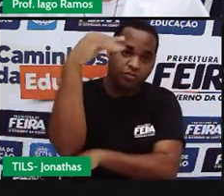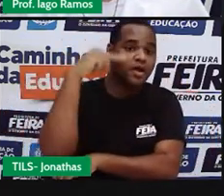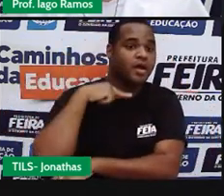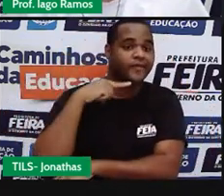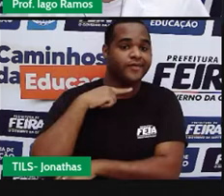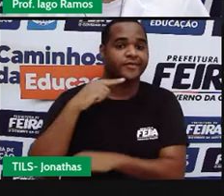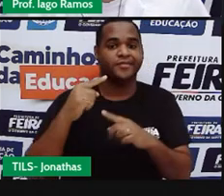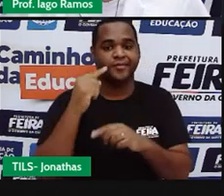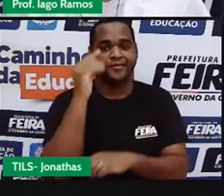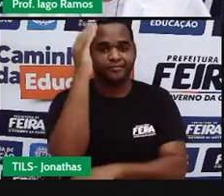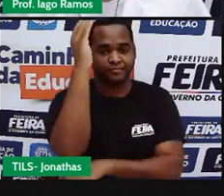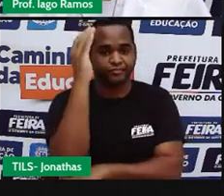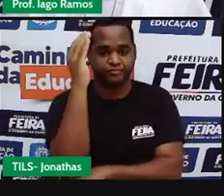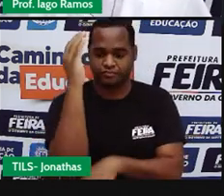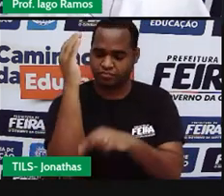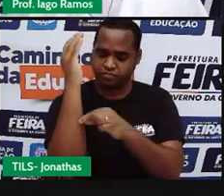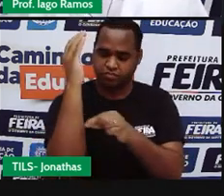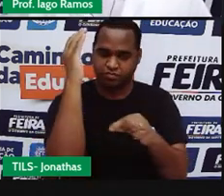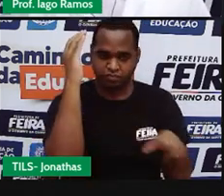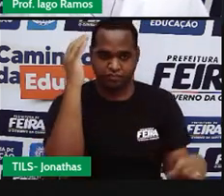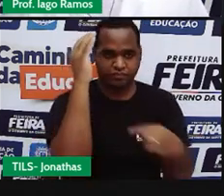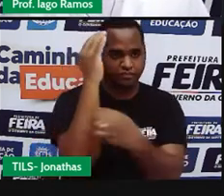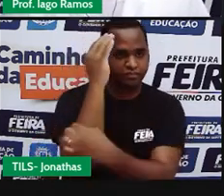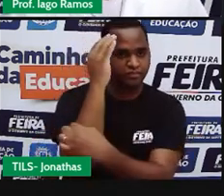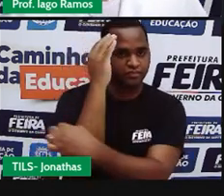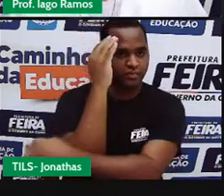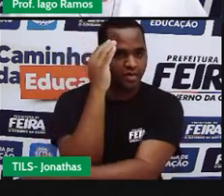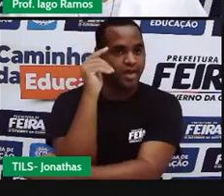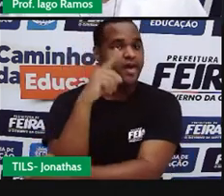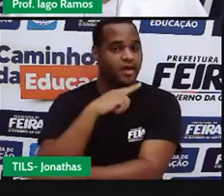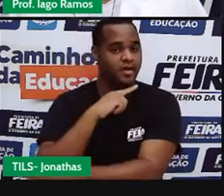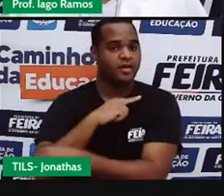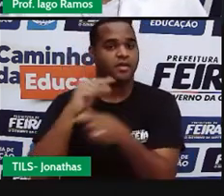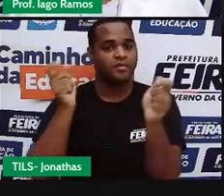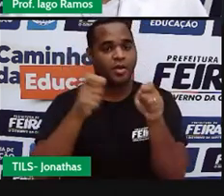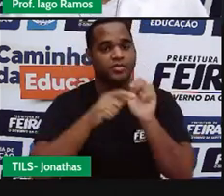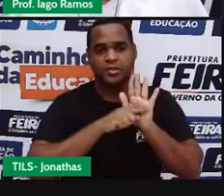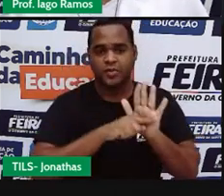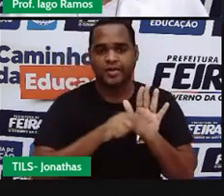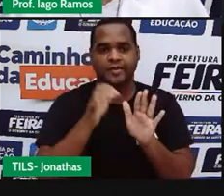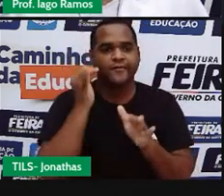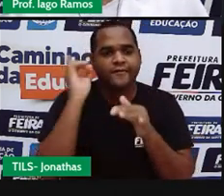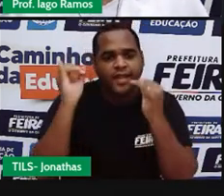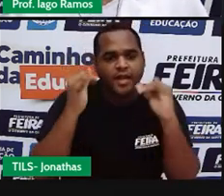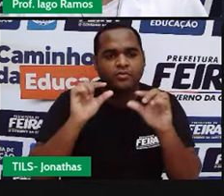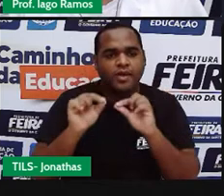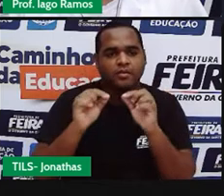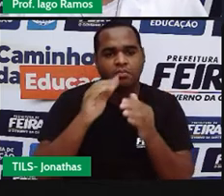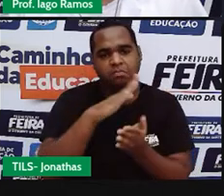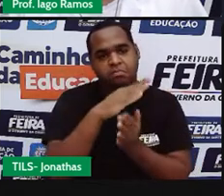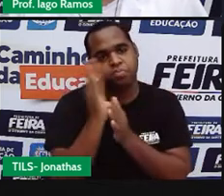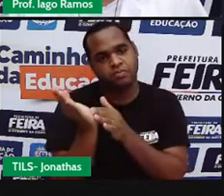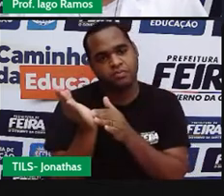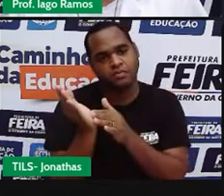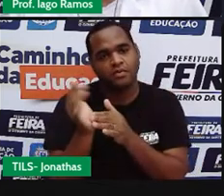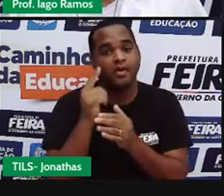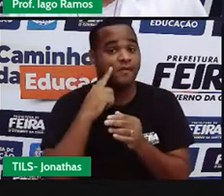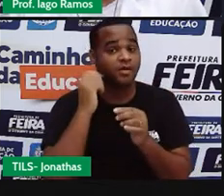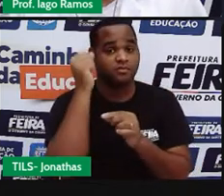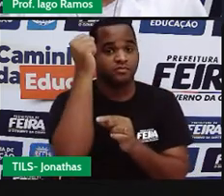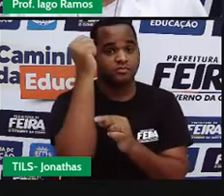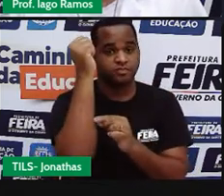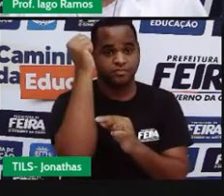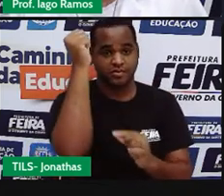suporte de duas cordas para evitar que caísse. Bom, e a gente vê aqui as duas cordinhas, ó.